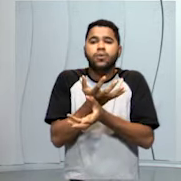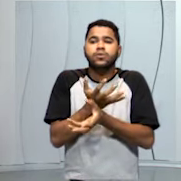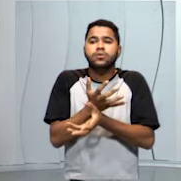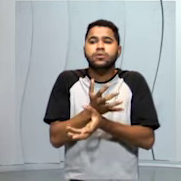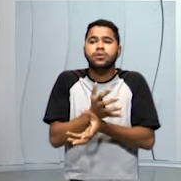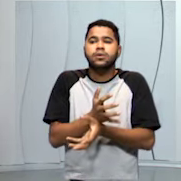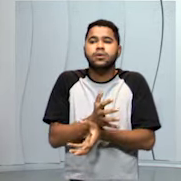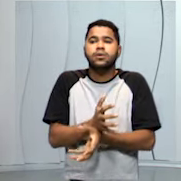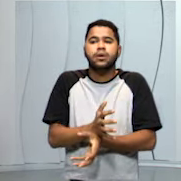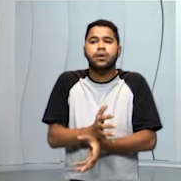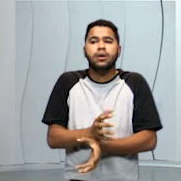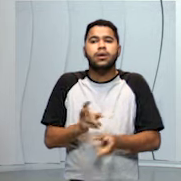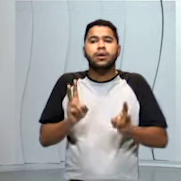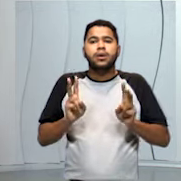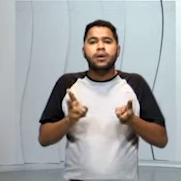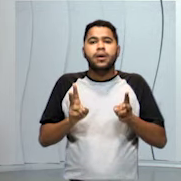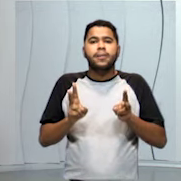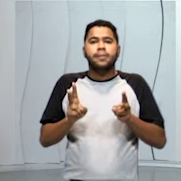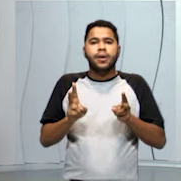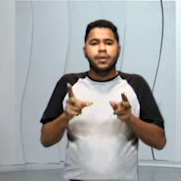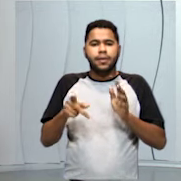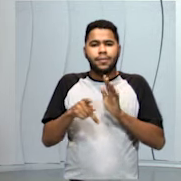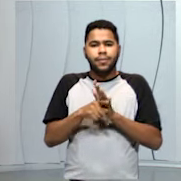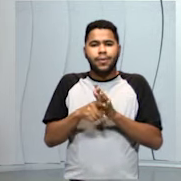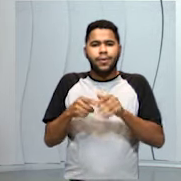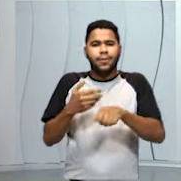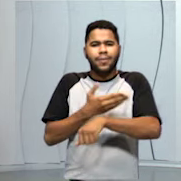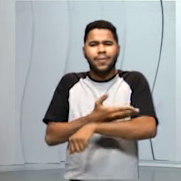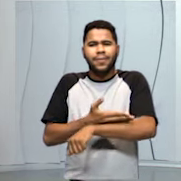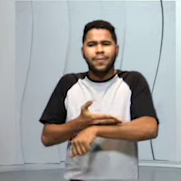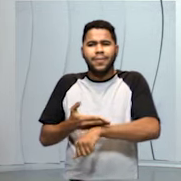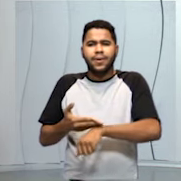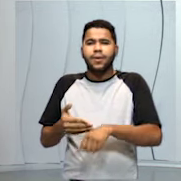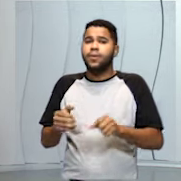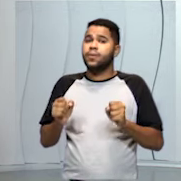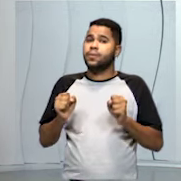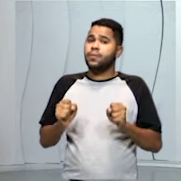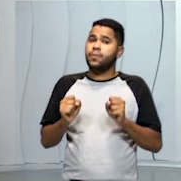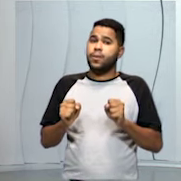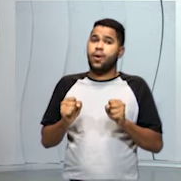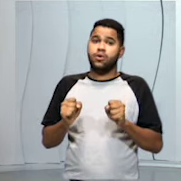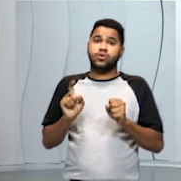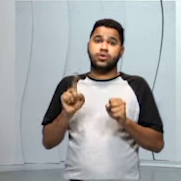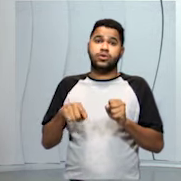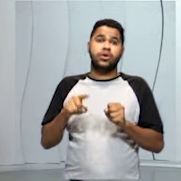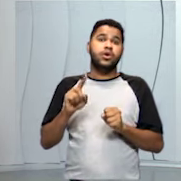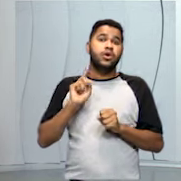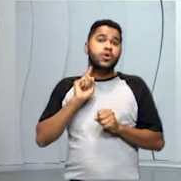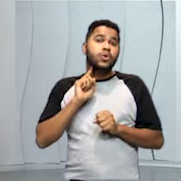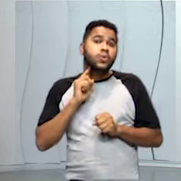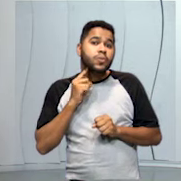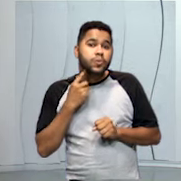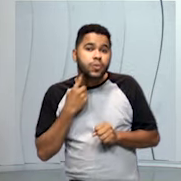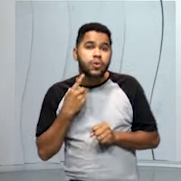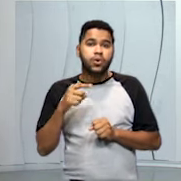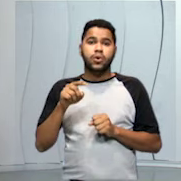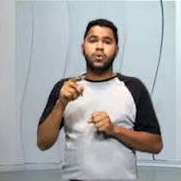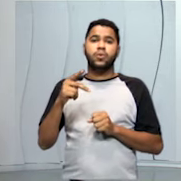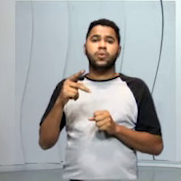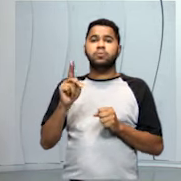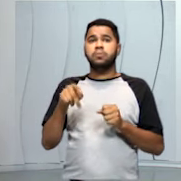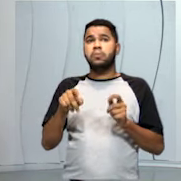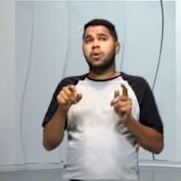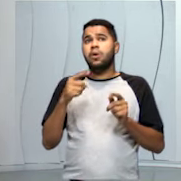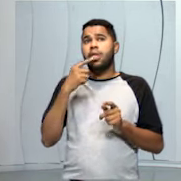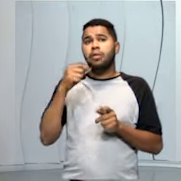superfície permanece com manchinhas brancas, que pode ser uma poeira que estava na água, que pode ser um